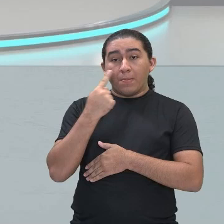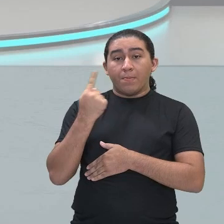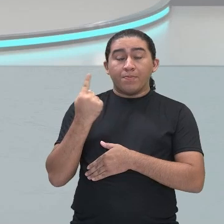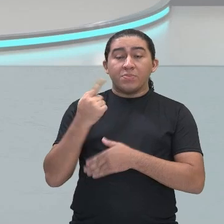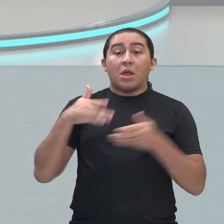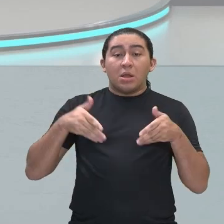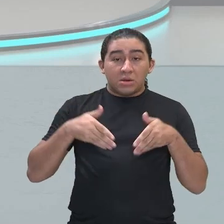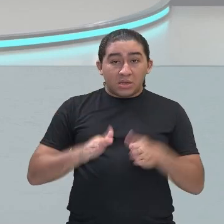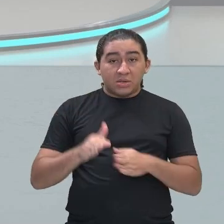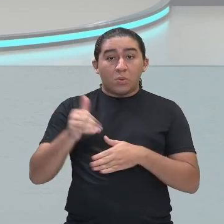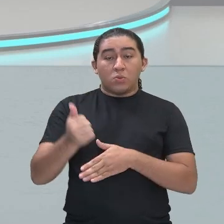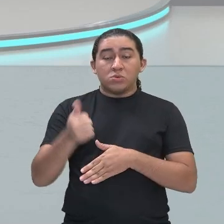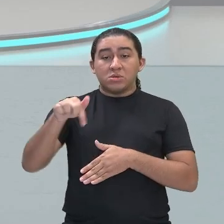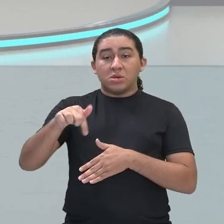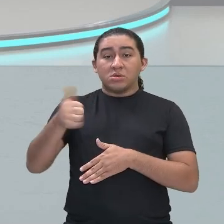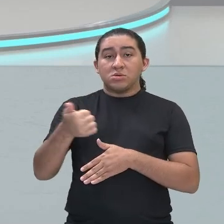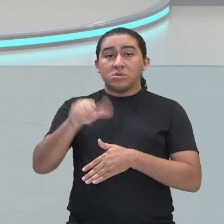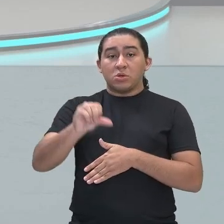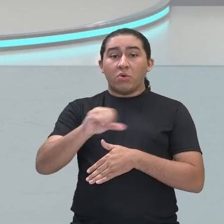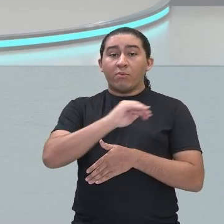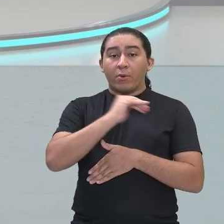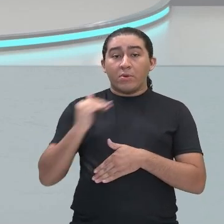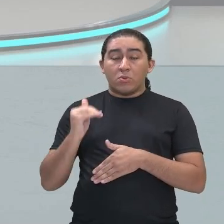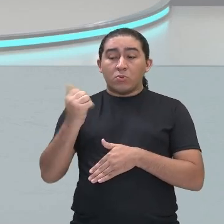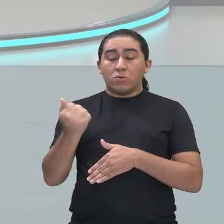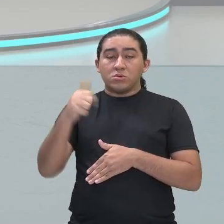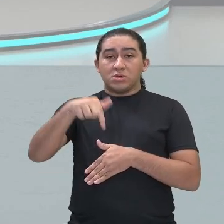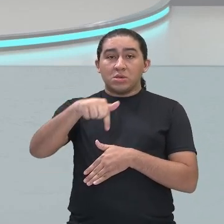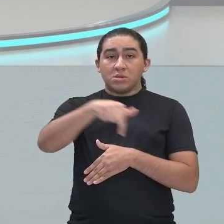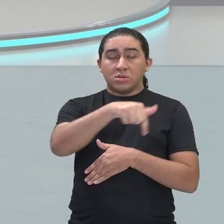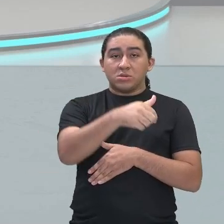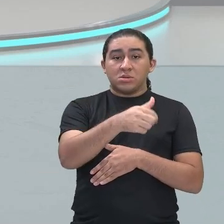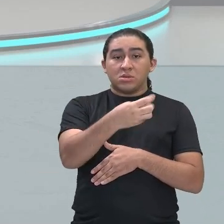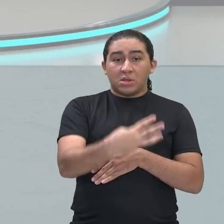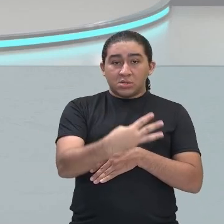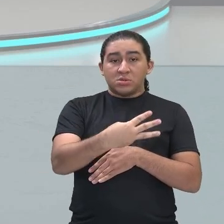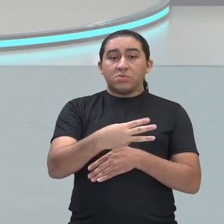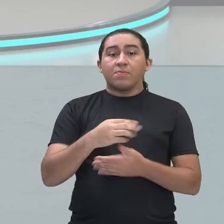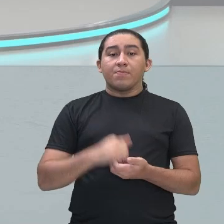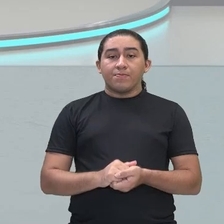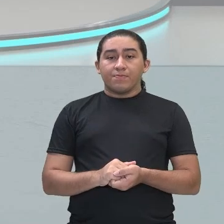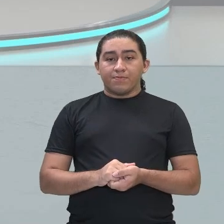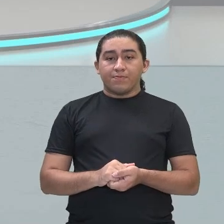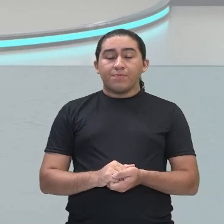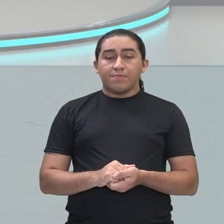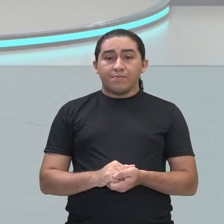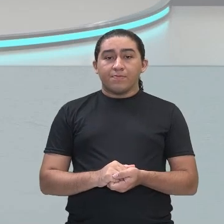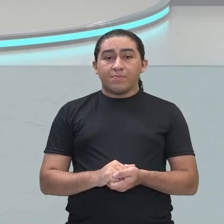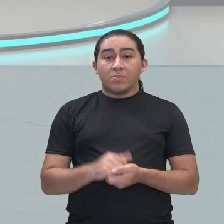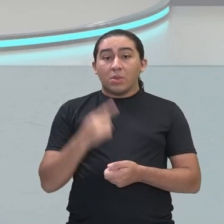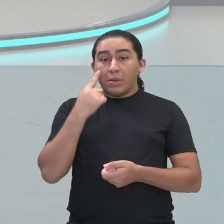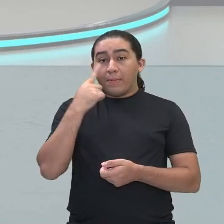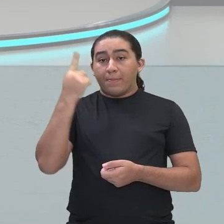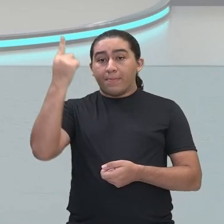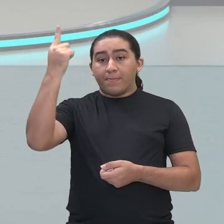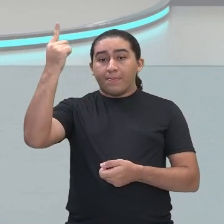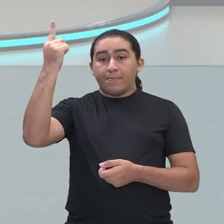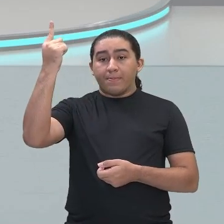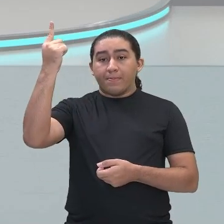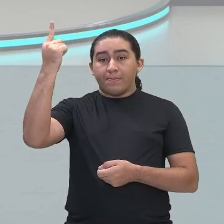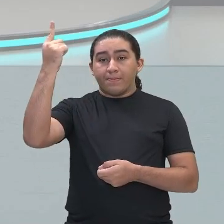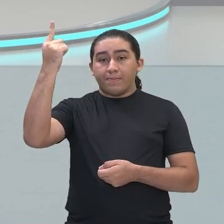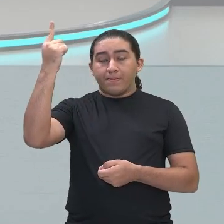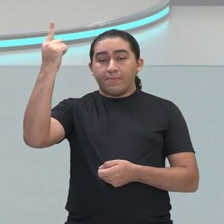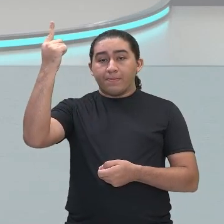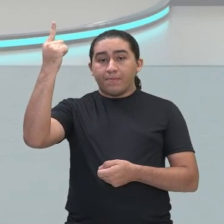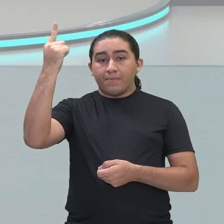faleceu em 1776. Ele tinha como obra Vieira Defendido, Arte Poética